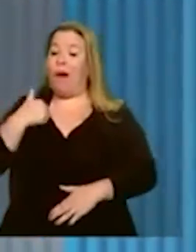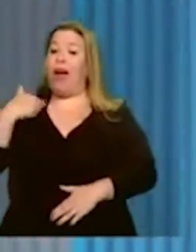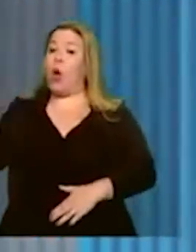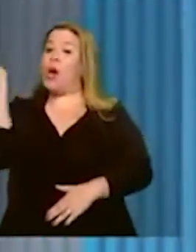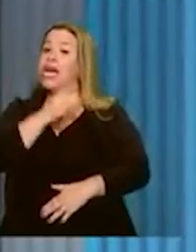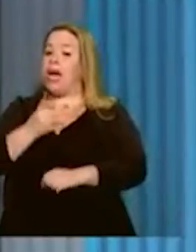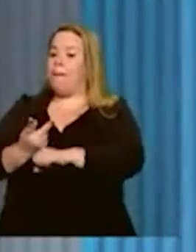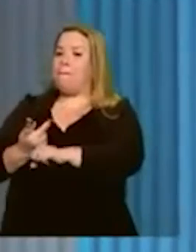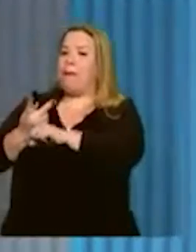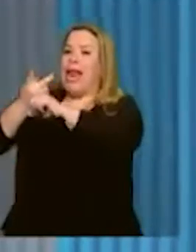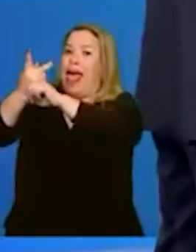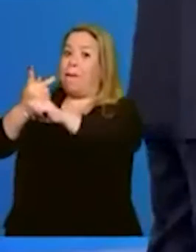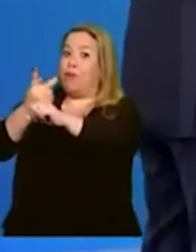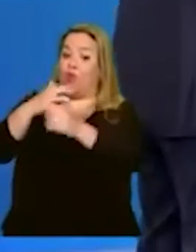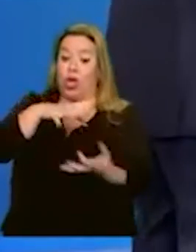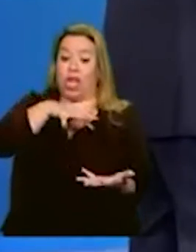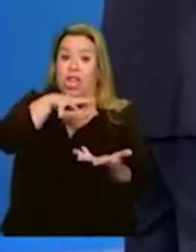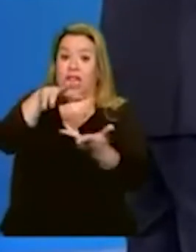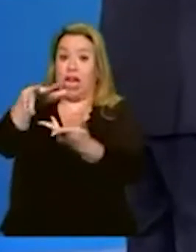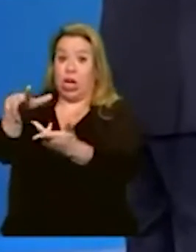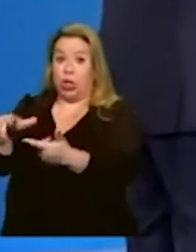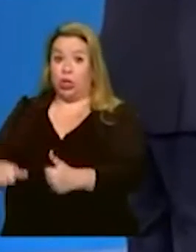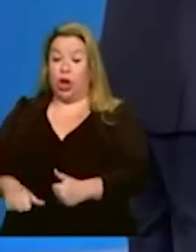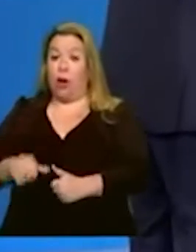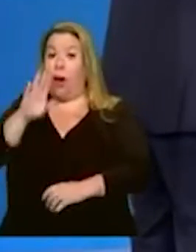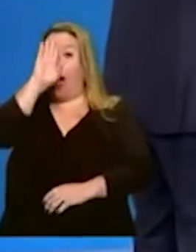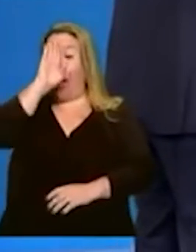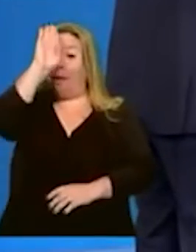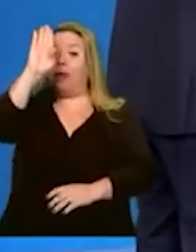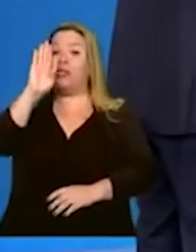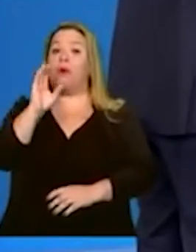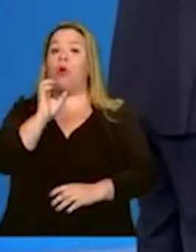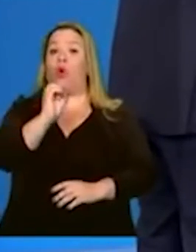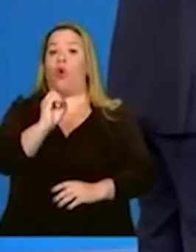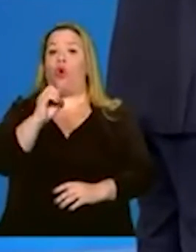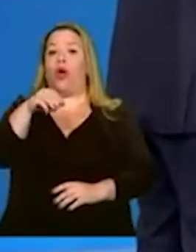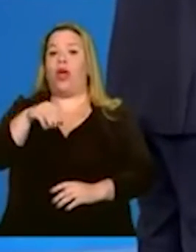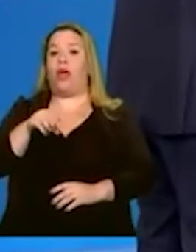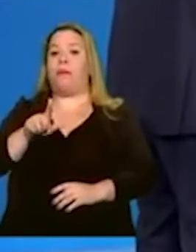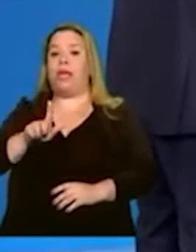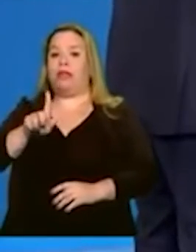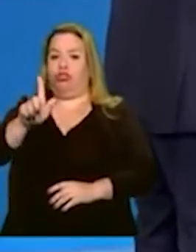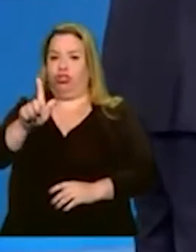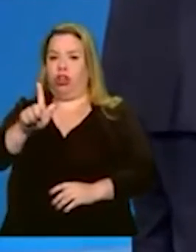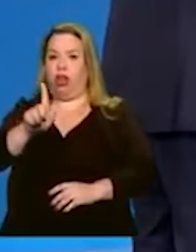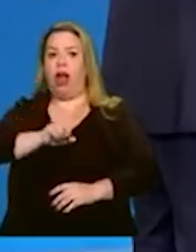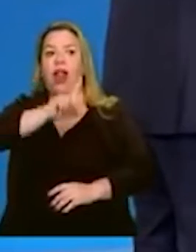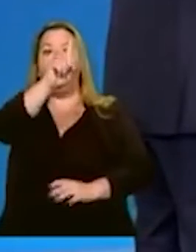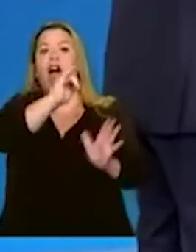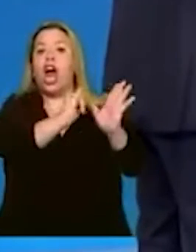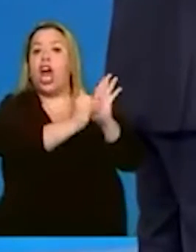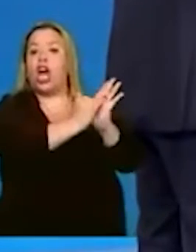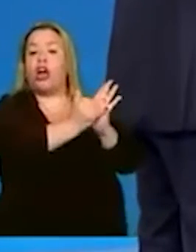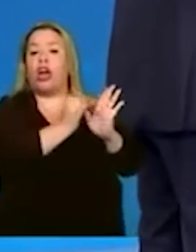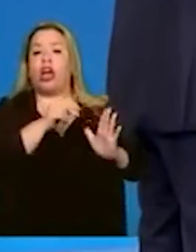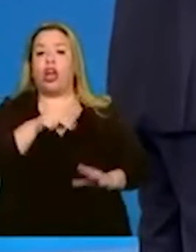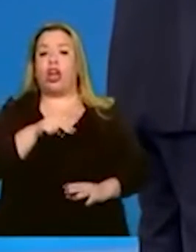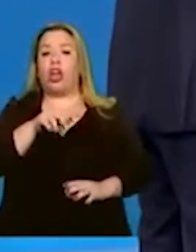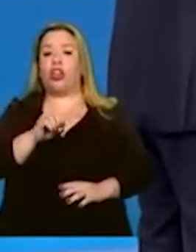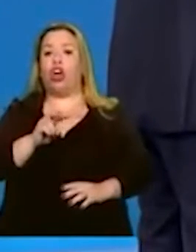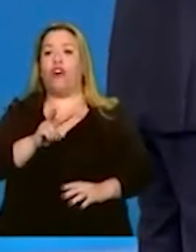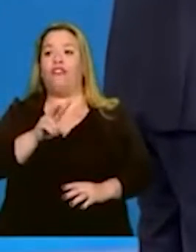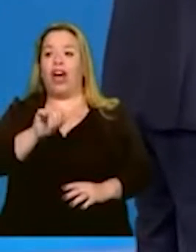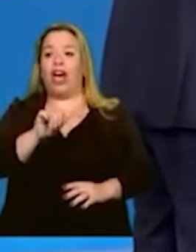internacional da principal ONG de Nova York de mobilidade urbana.